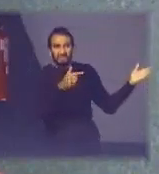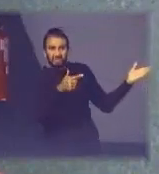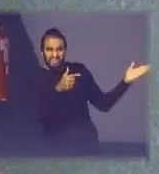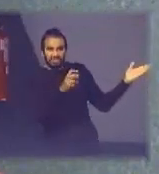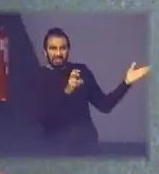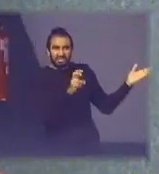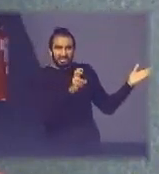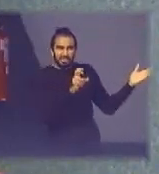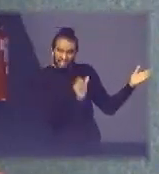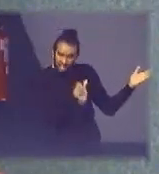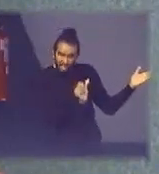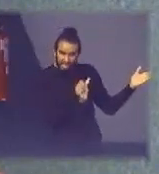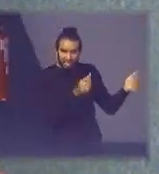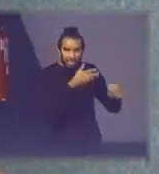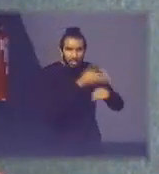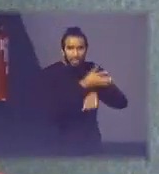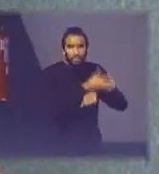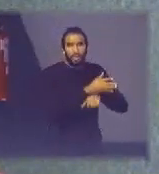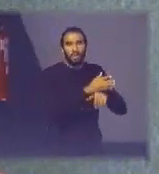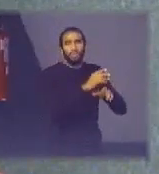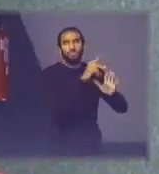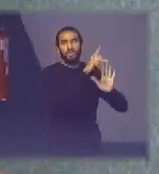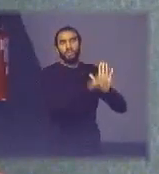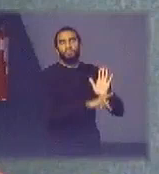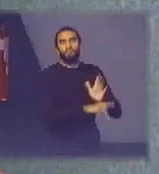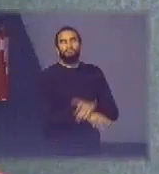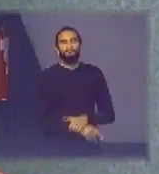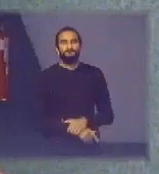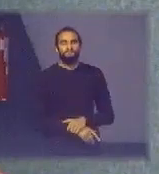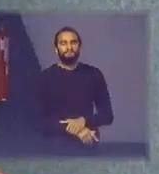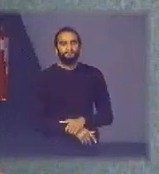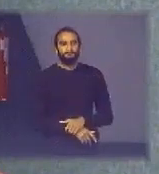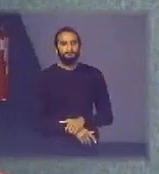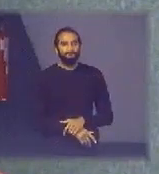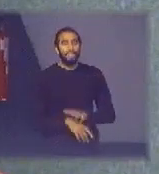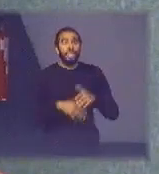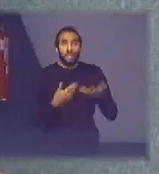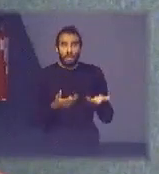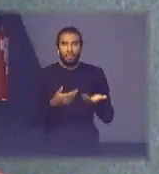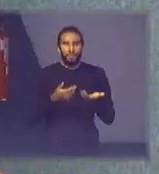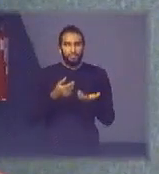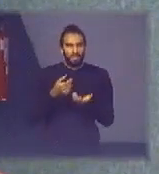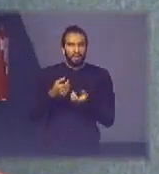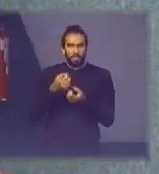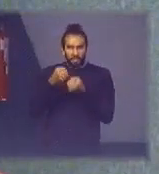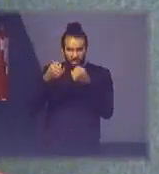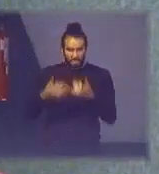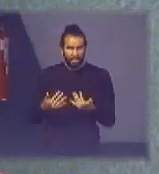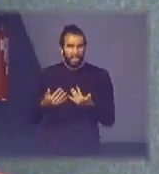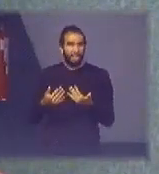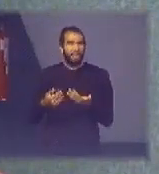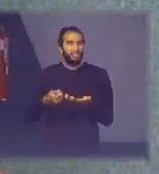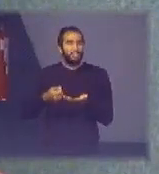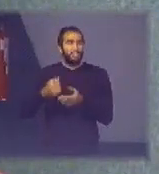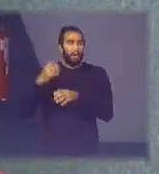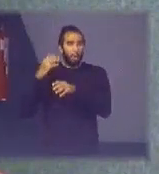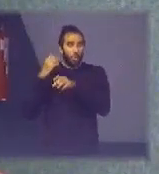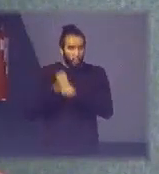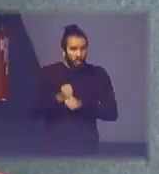participam do programa então quando a gente falar de compras públicas sustentáveis